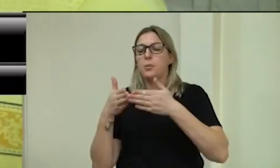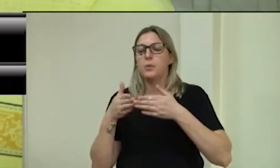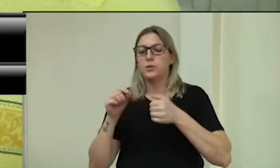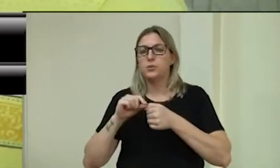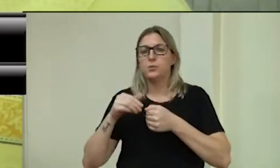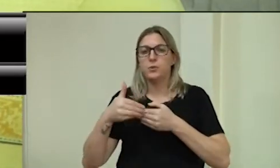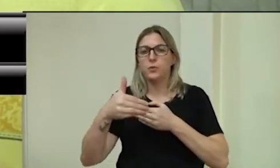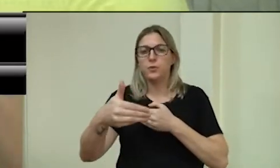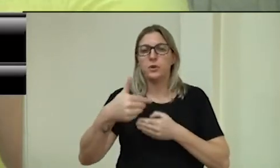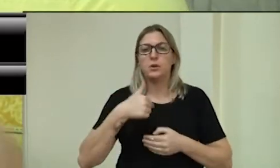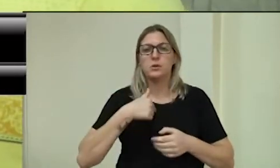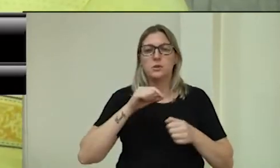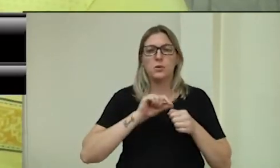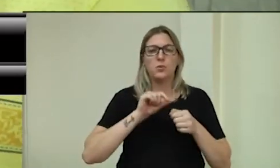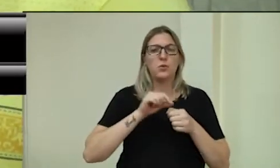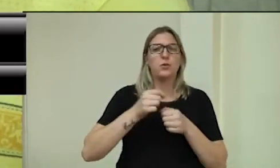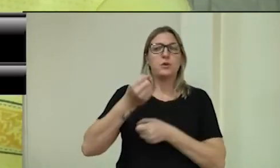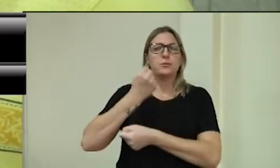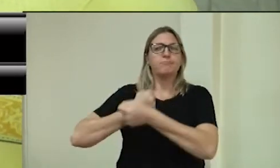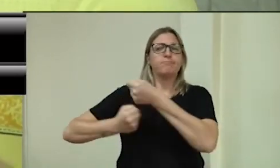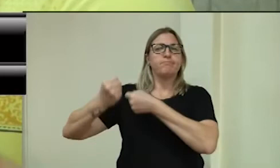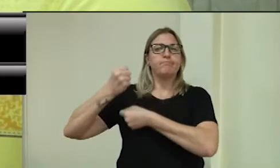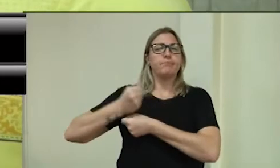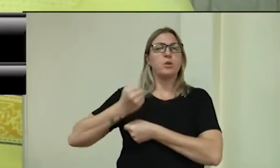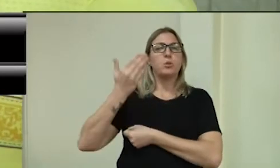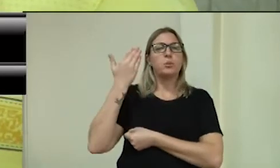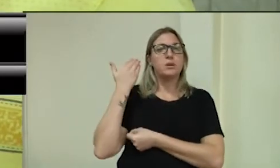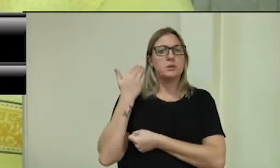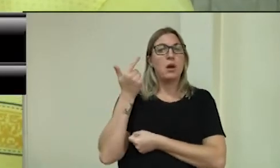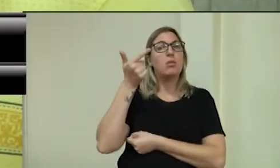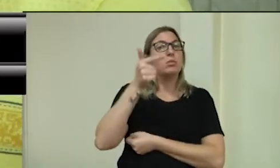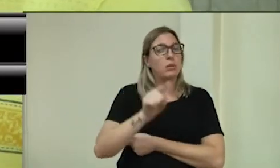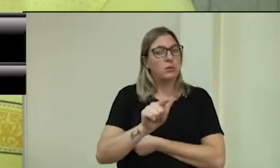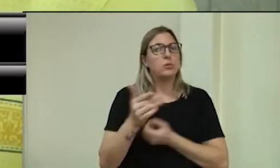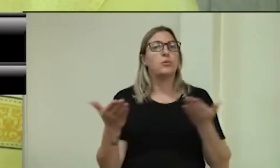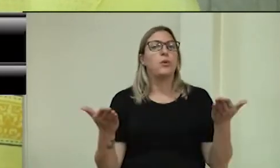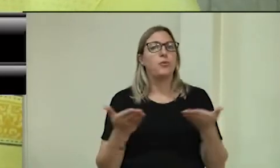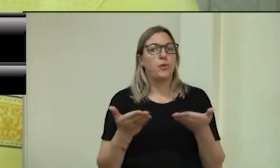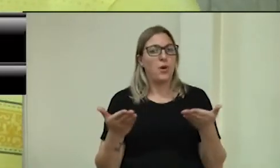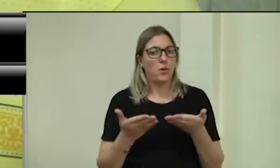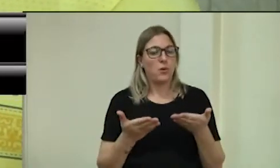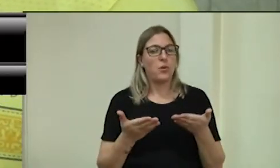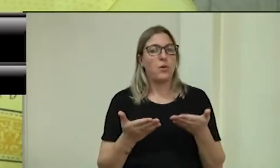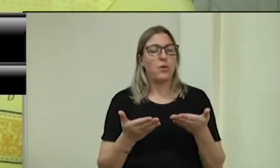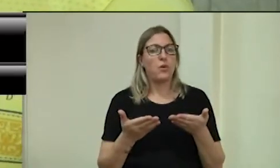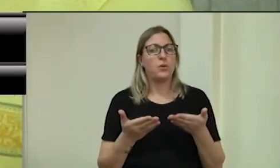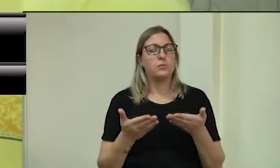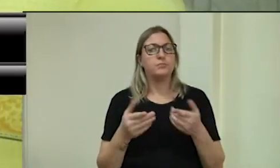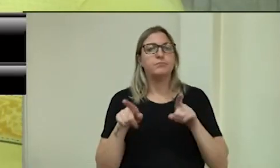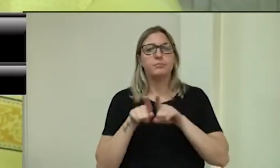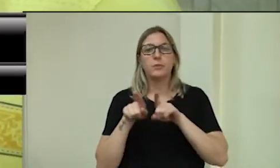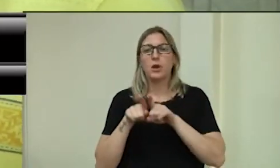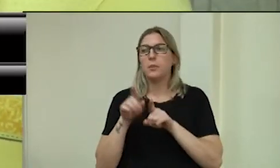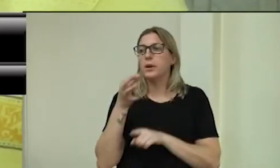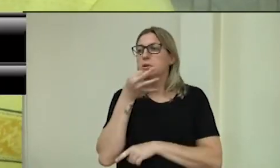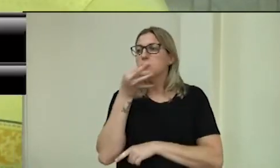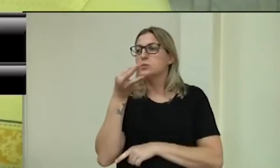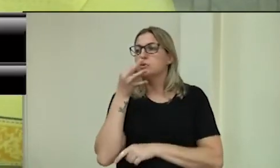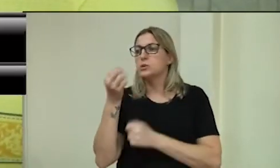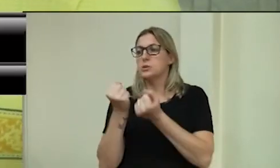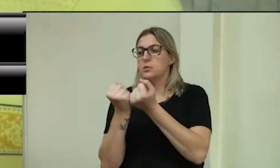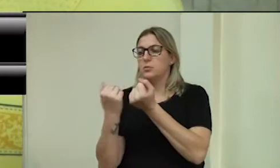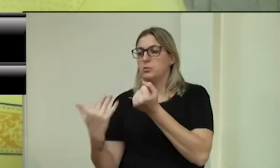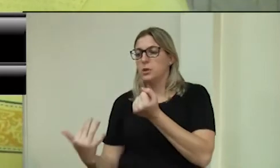fiz no ano passado, reiterando agora e deixando também uma sugestão para a mesa diretora, presidente.